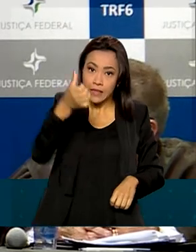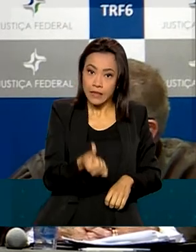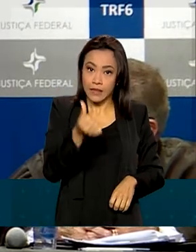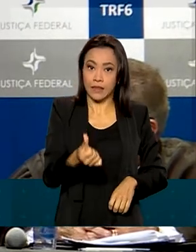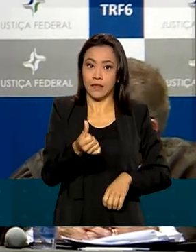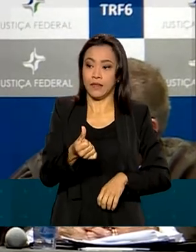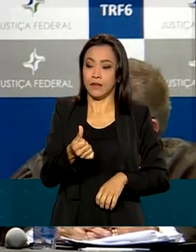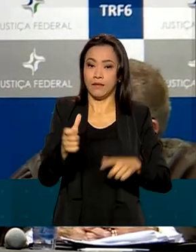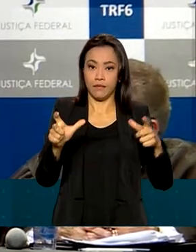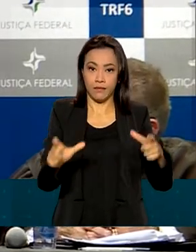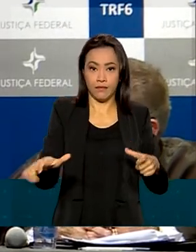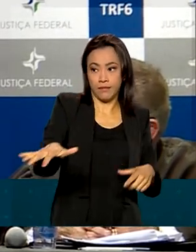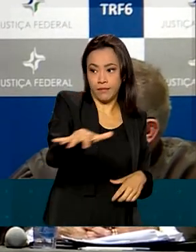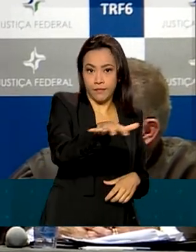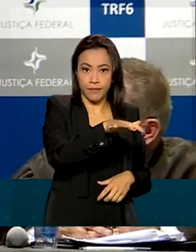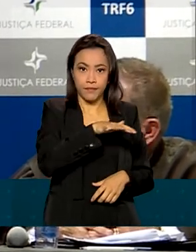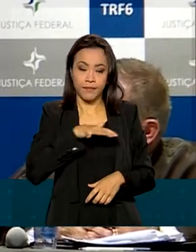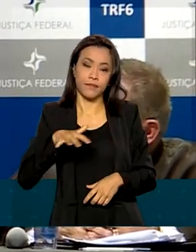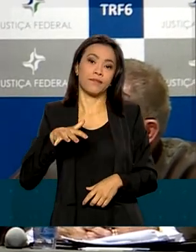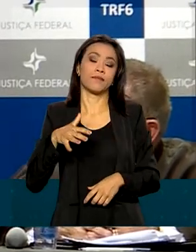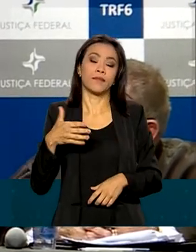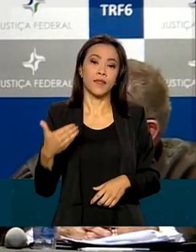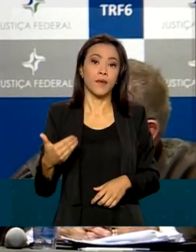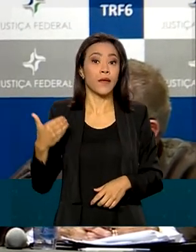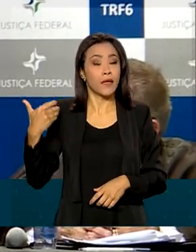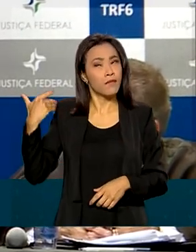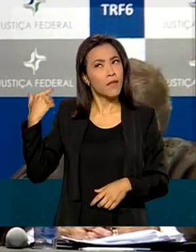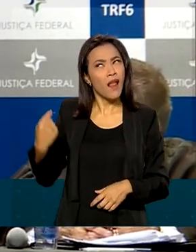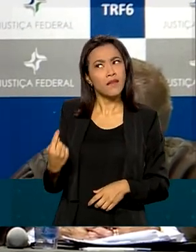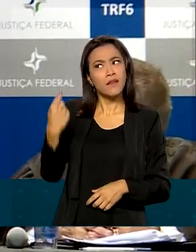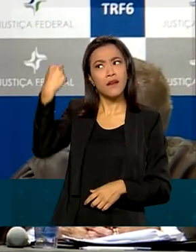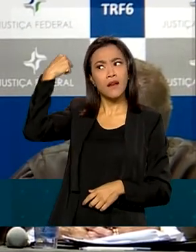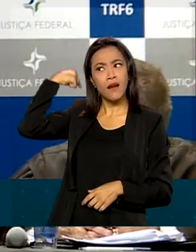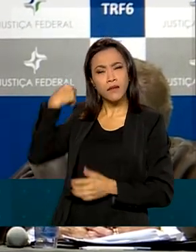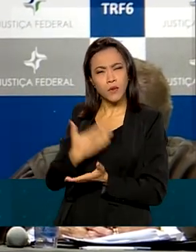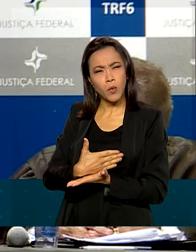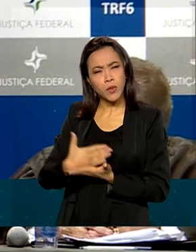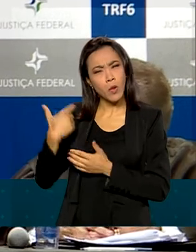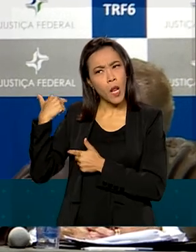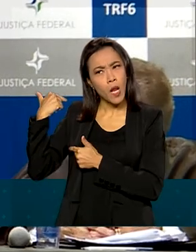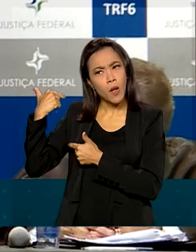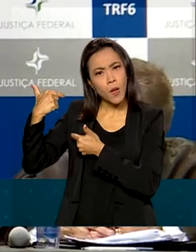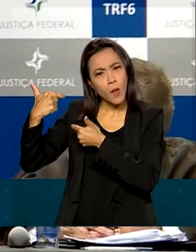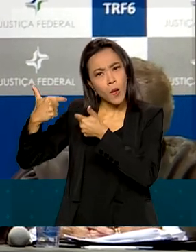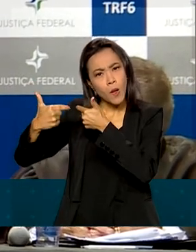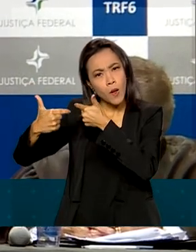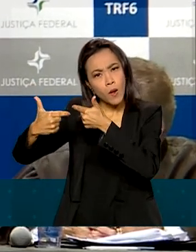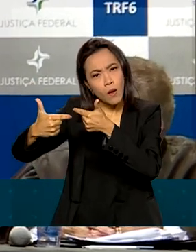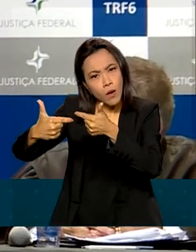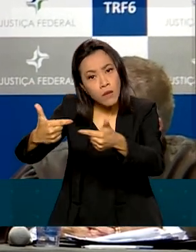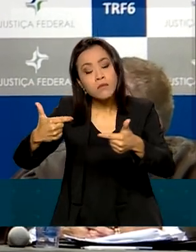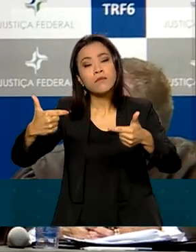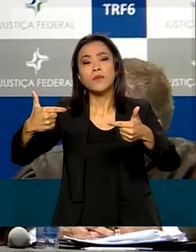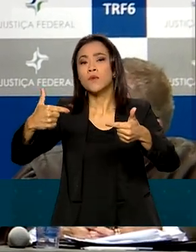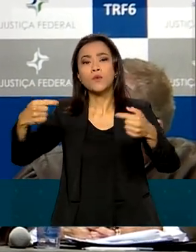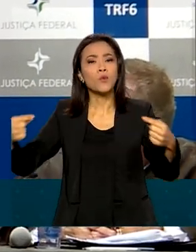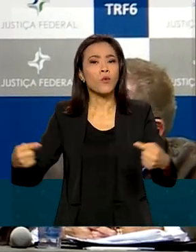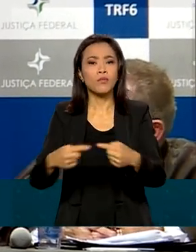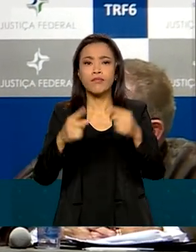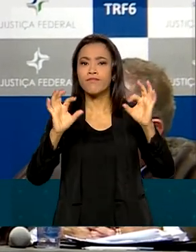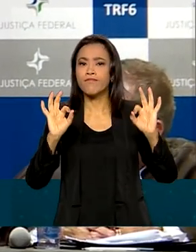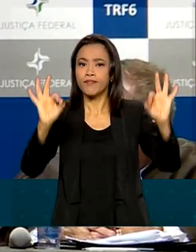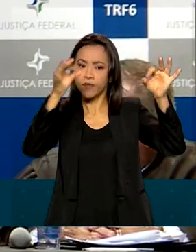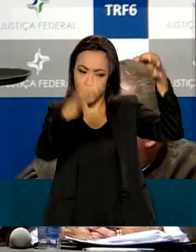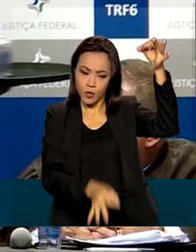Região. Um trabalho que começou lá atrás para fazer justiça, não apenas